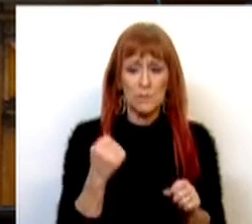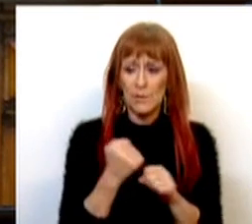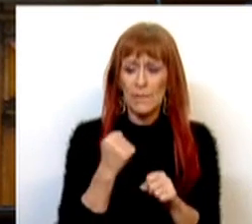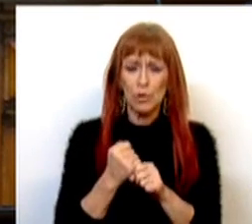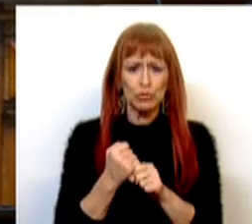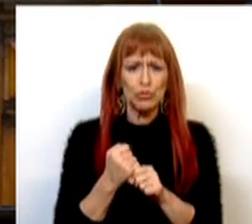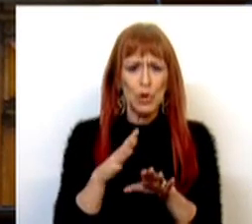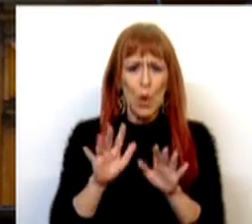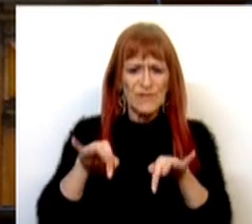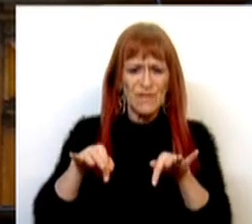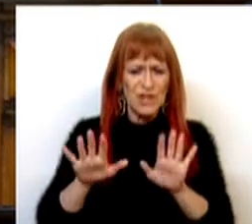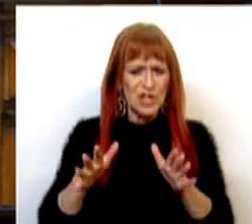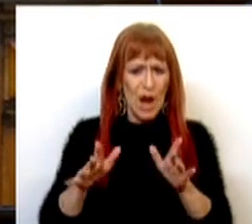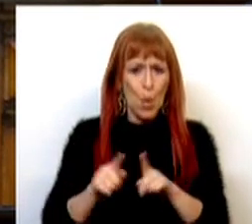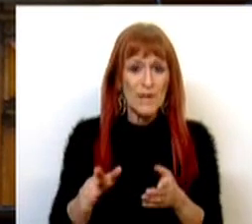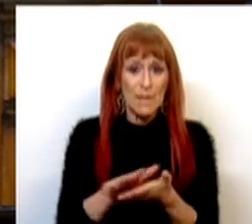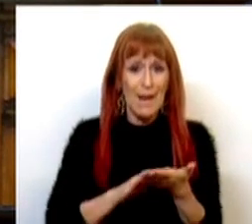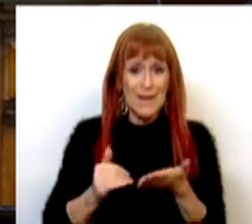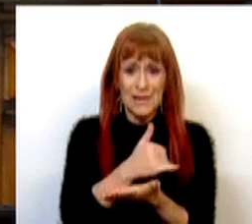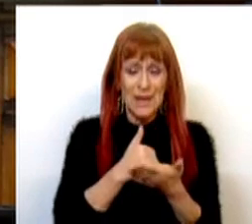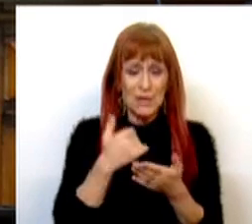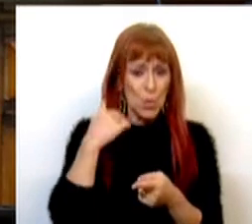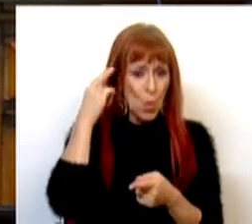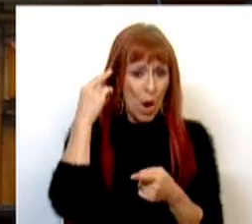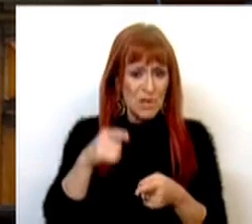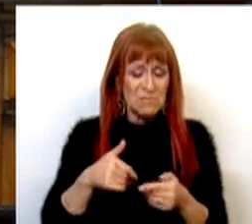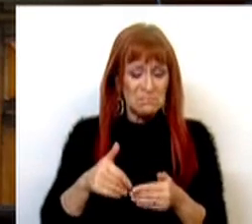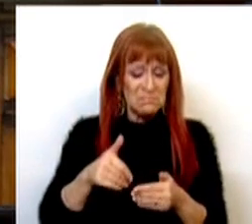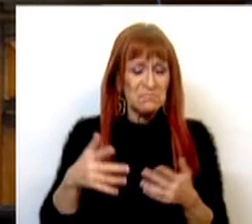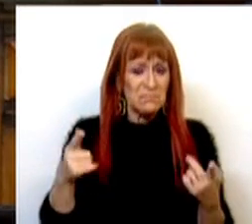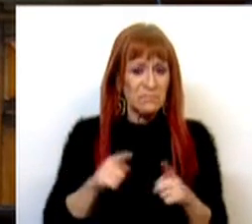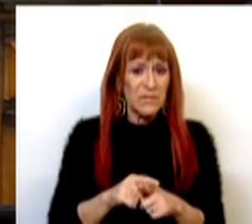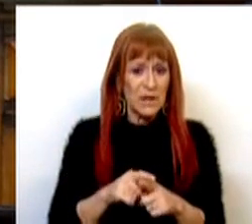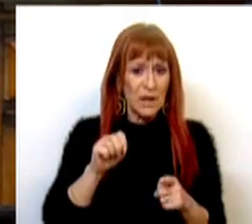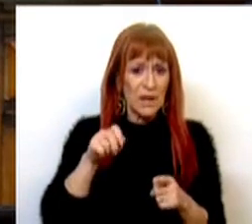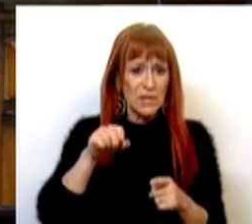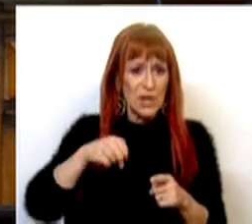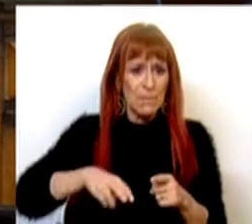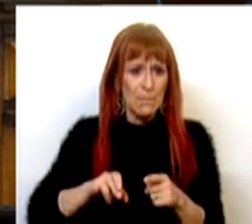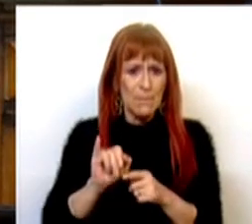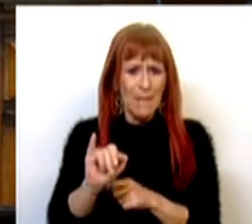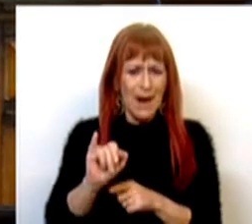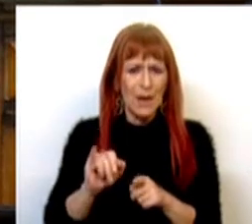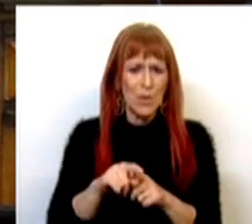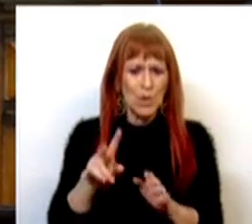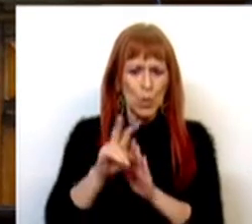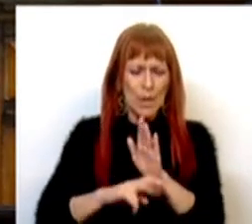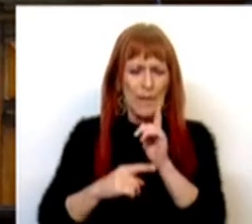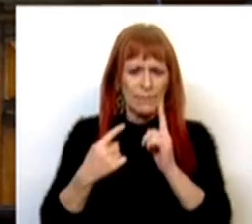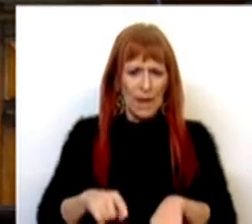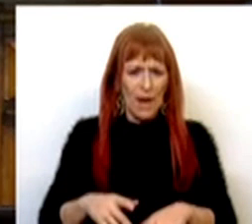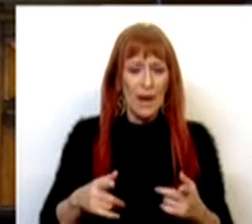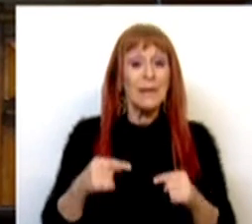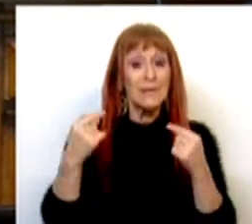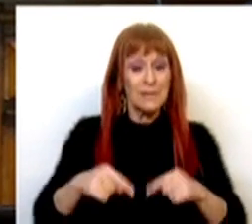trabalho já quase finalizado no âmbito da base de dados. Penso que terá já, o SCMI terá dados já, já existe um regulamento e, portanto,